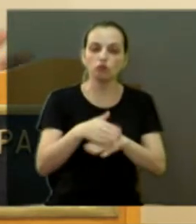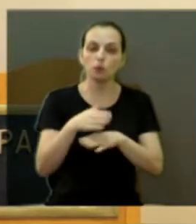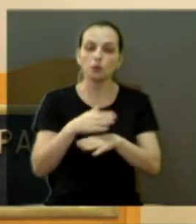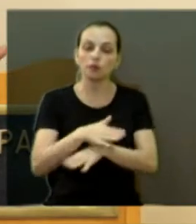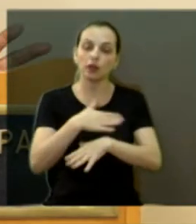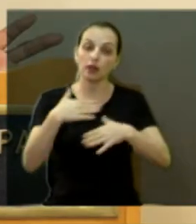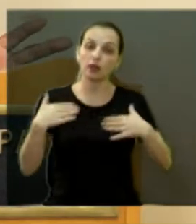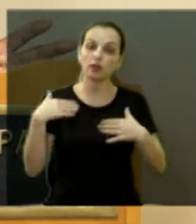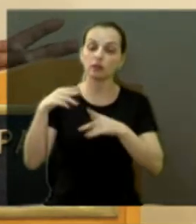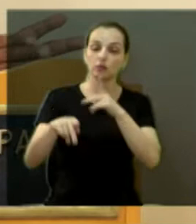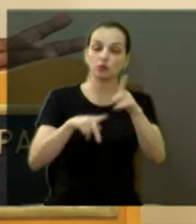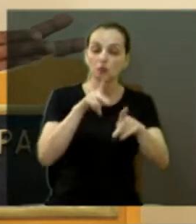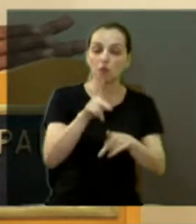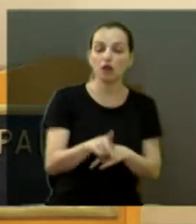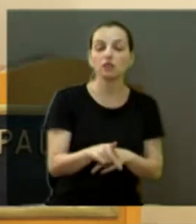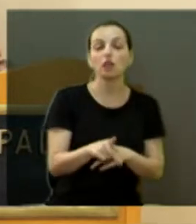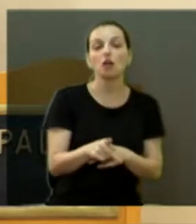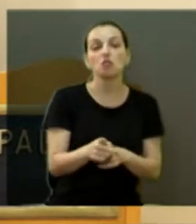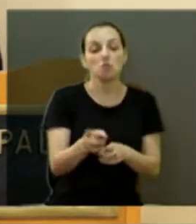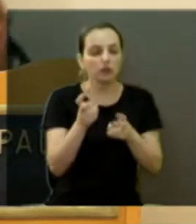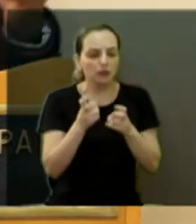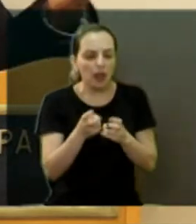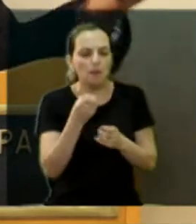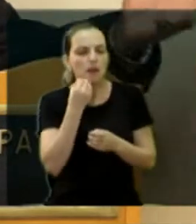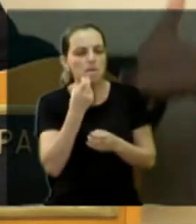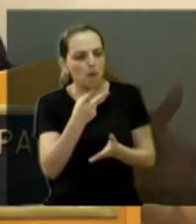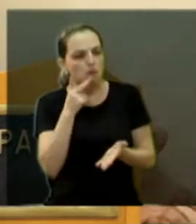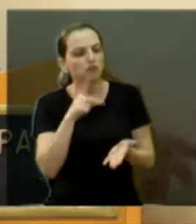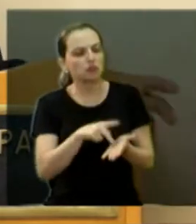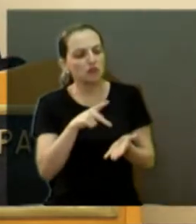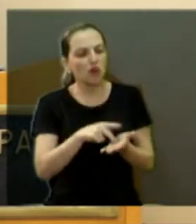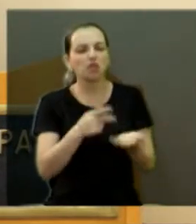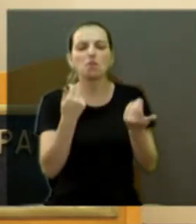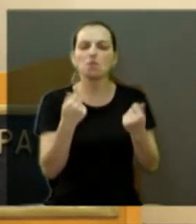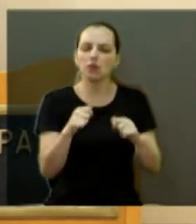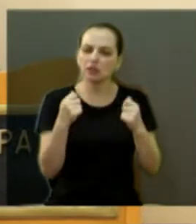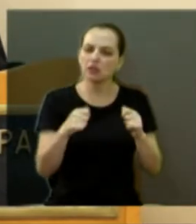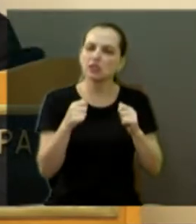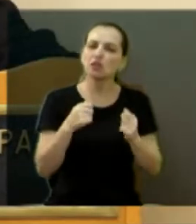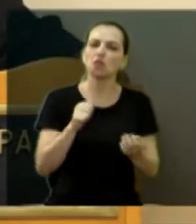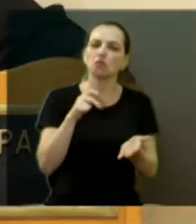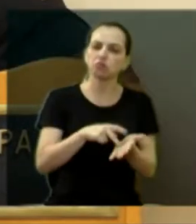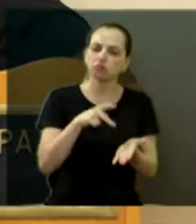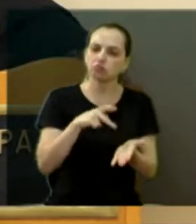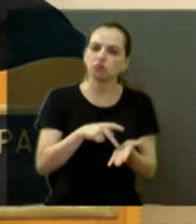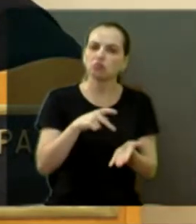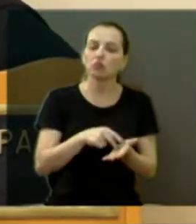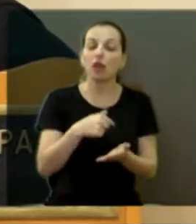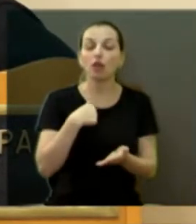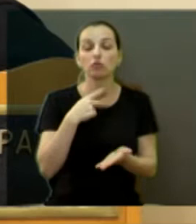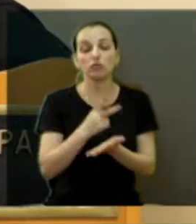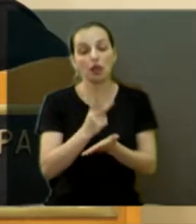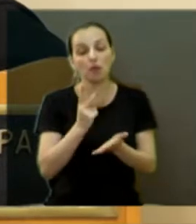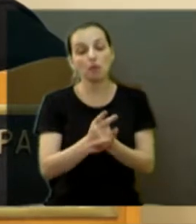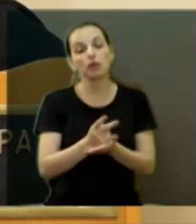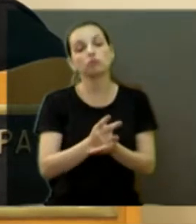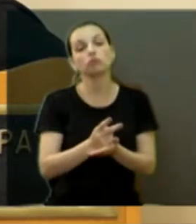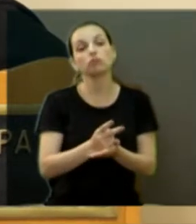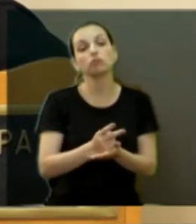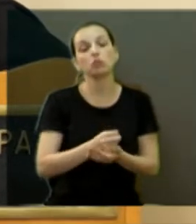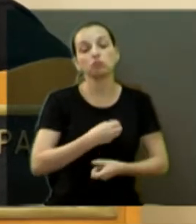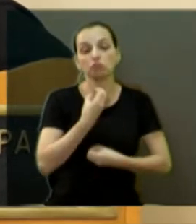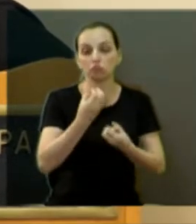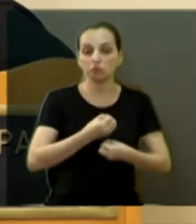Olha que bom. Olha, o prefeito foi uma coisa muito boa para nós. Nós estávamos precisando disso mesmo. É que sempre eu falei, a saúde é